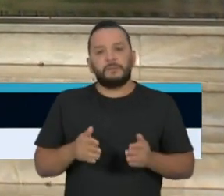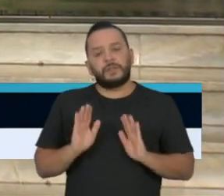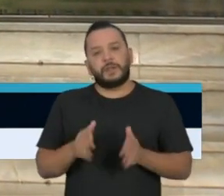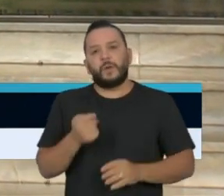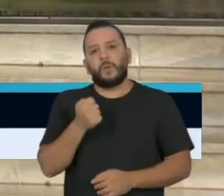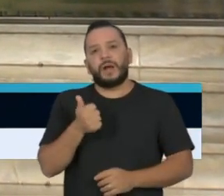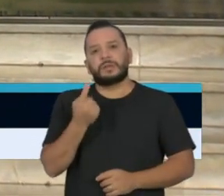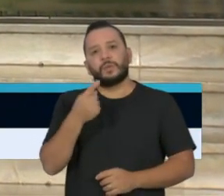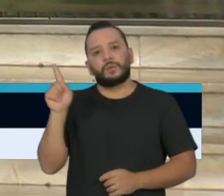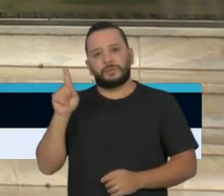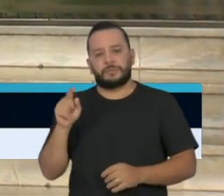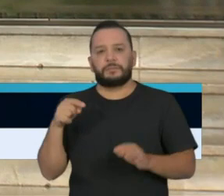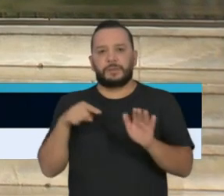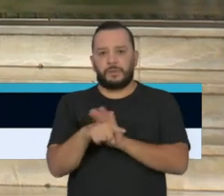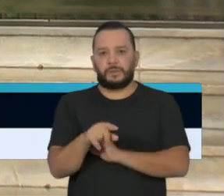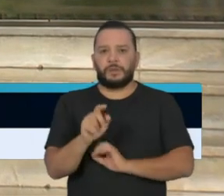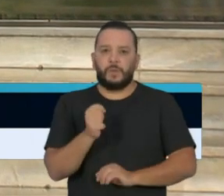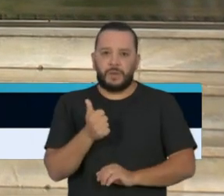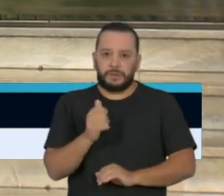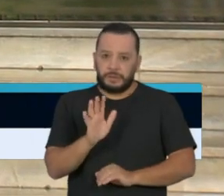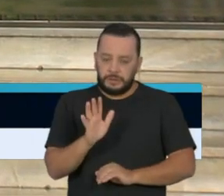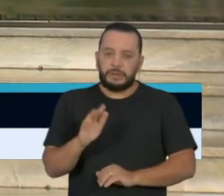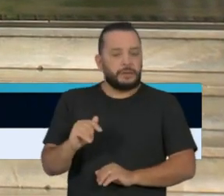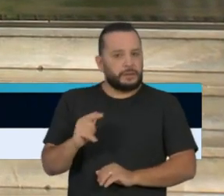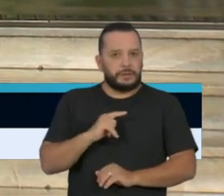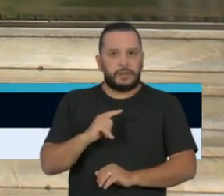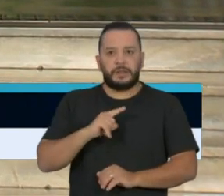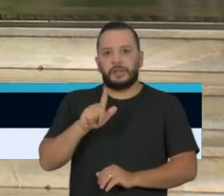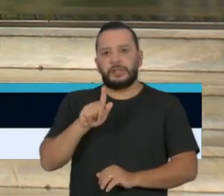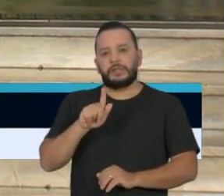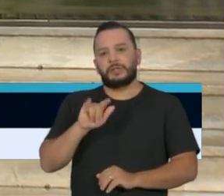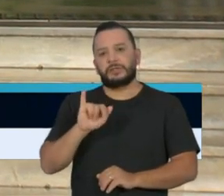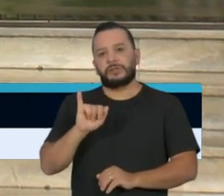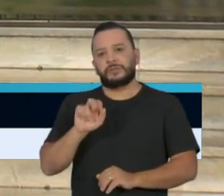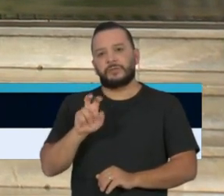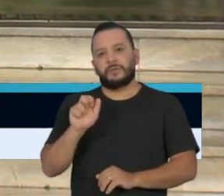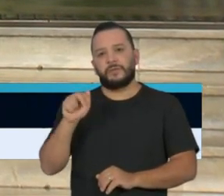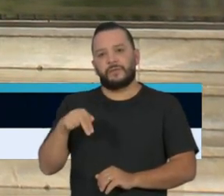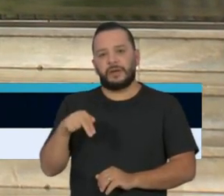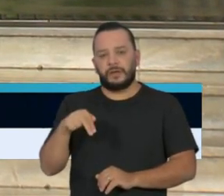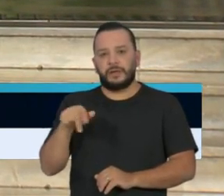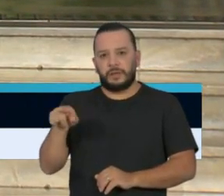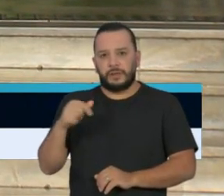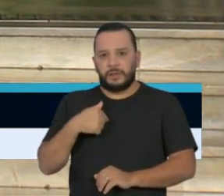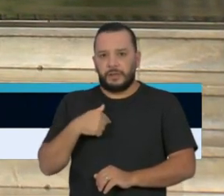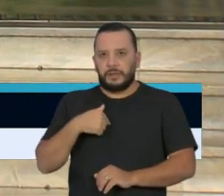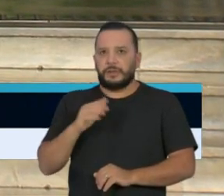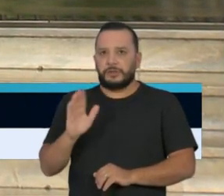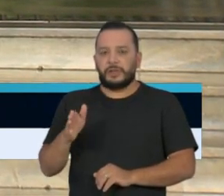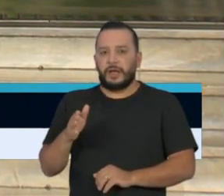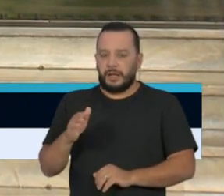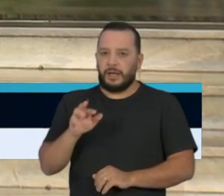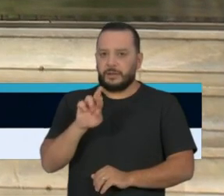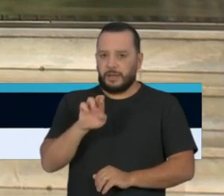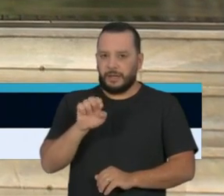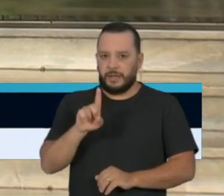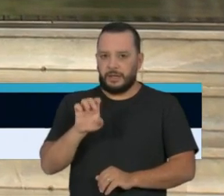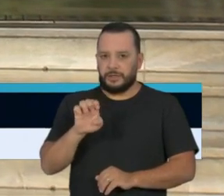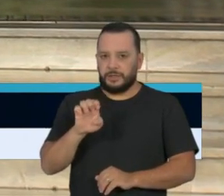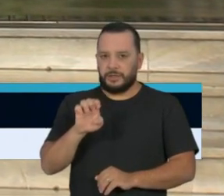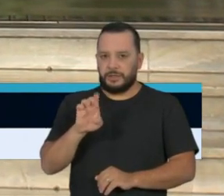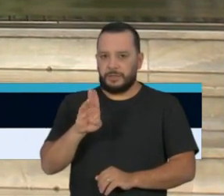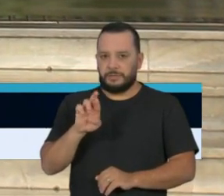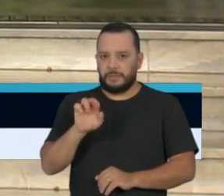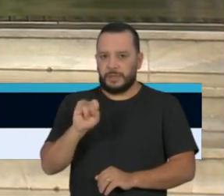nossa coletiva de hoje, que é do jornalista Gilvandro Oliveira, da Rede Brasil. Gilvandro, obrigado pela sua presença.